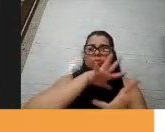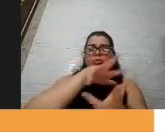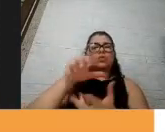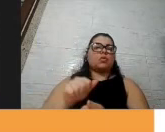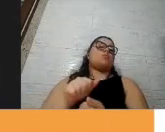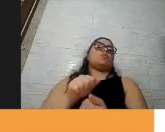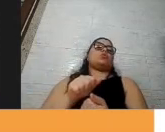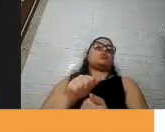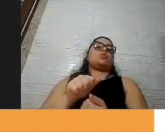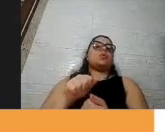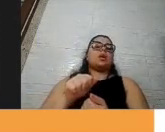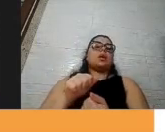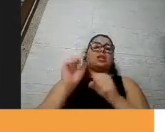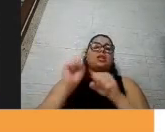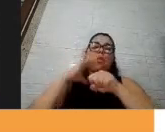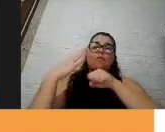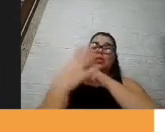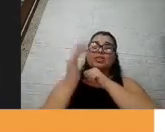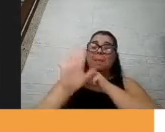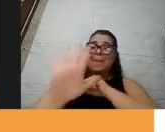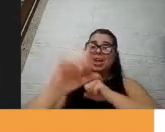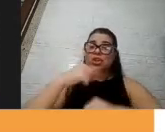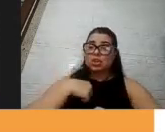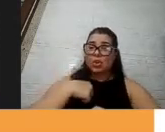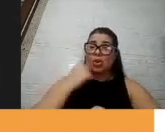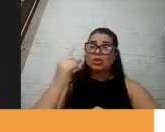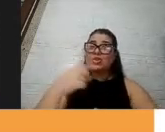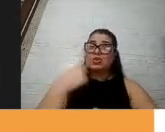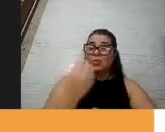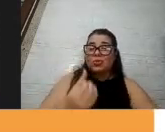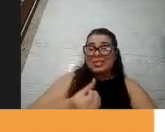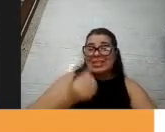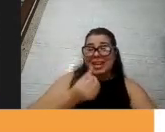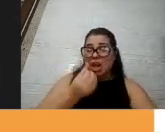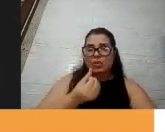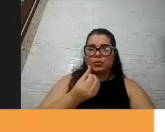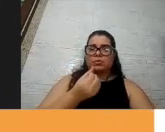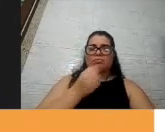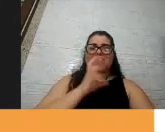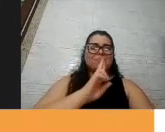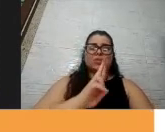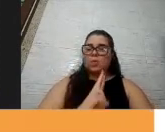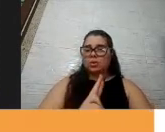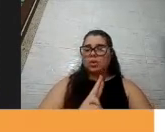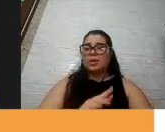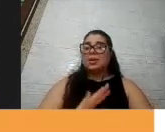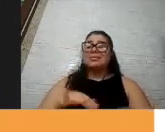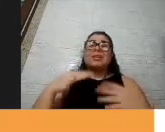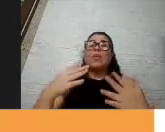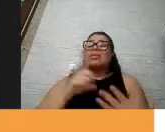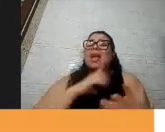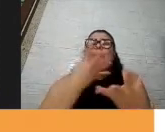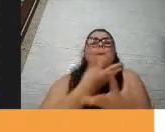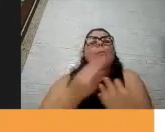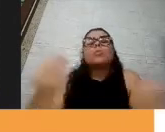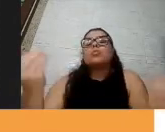respostas aos questionários então certamente a gente tem muito caso por aí que a gente não que não